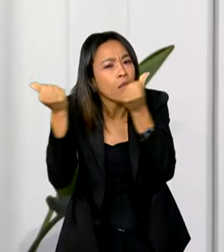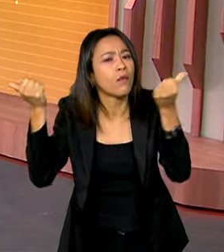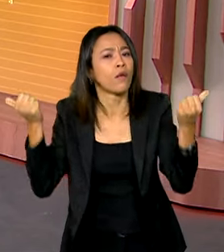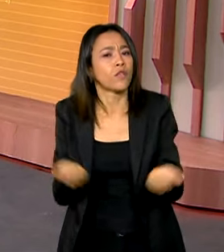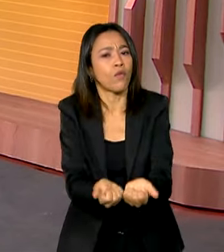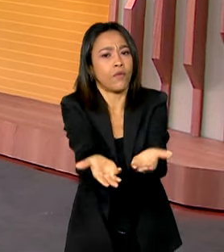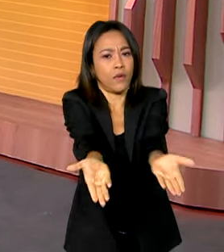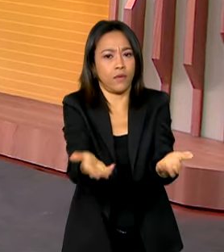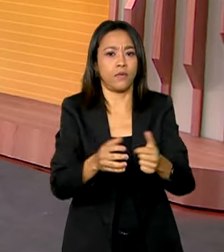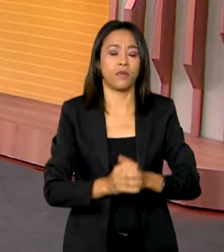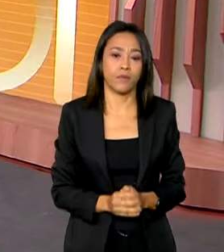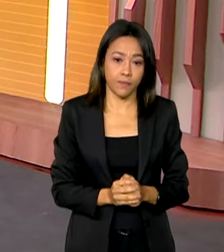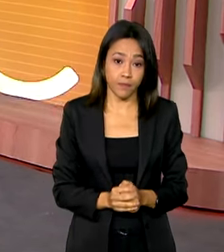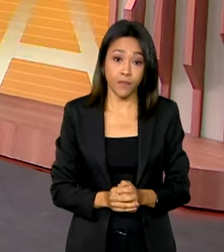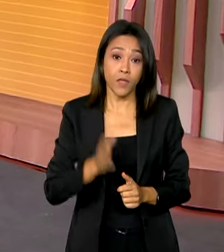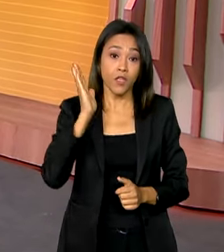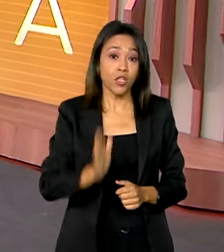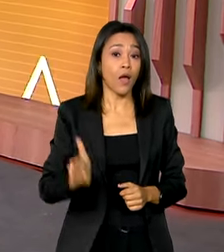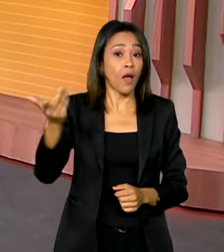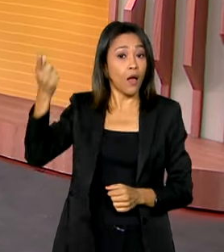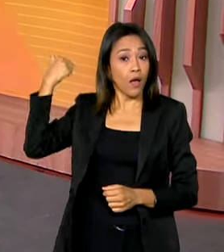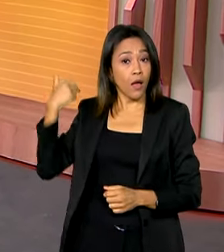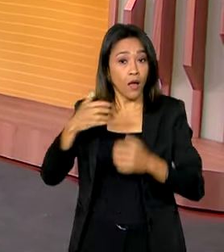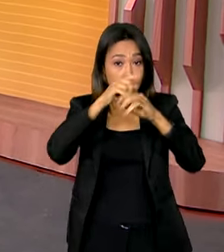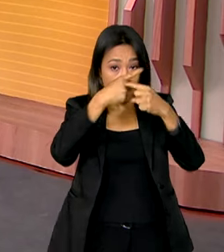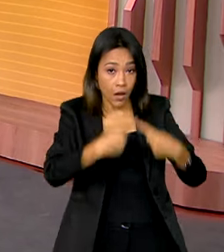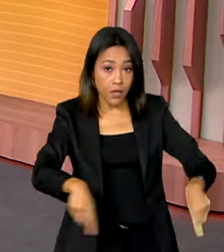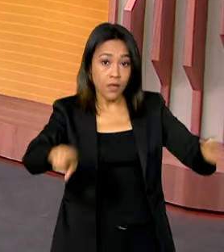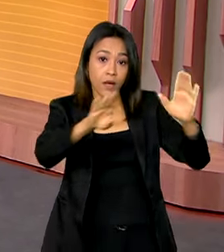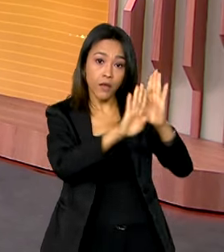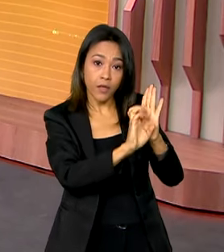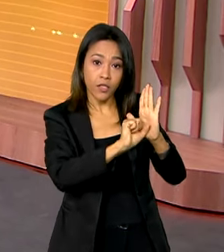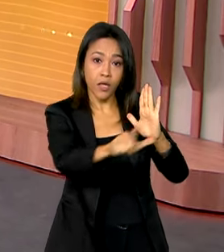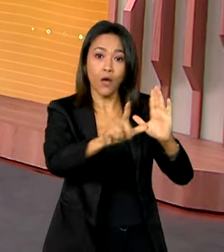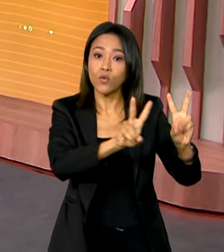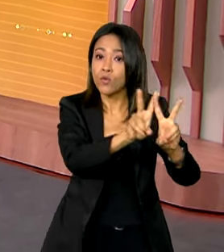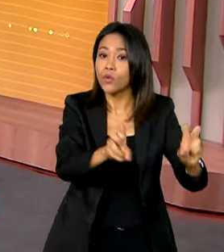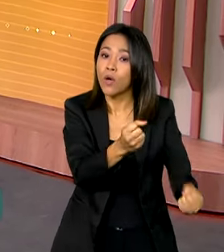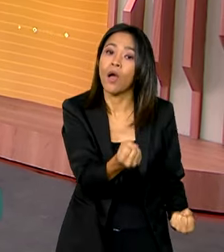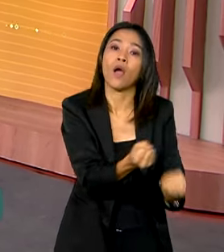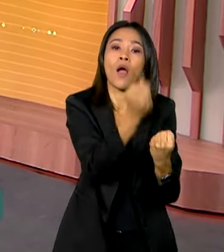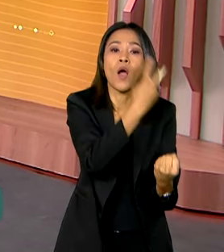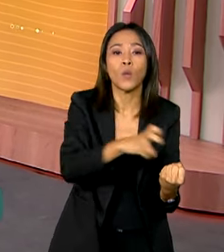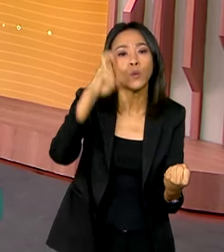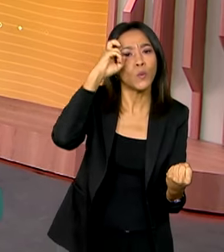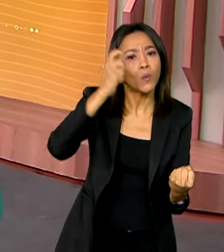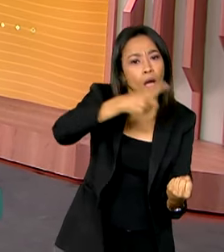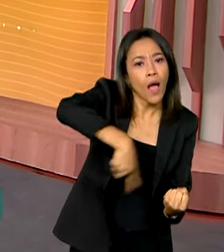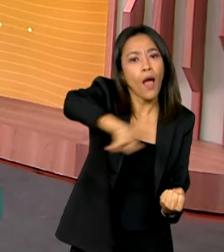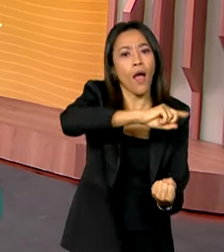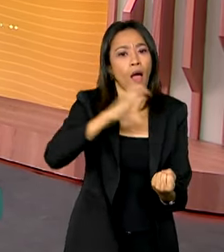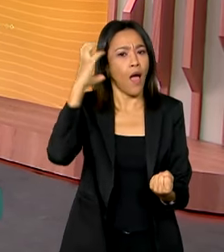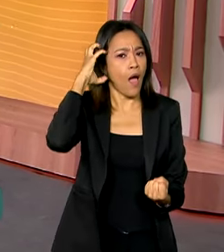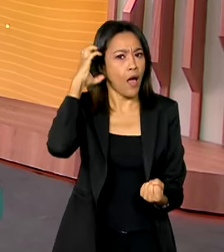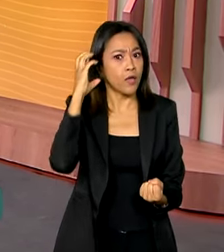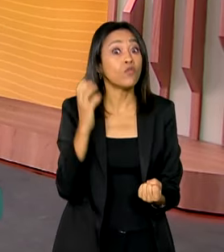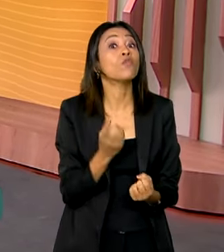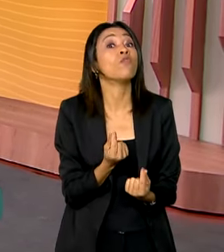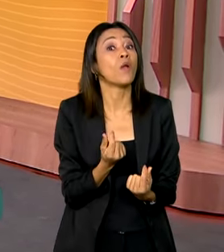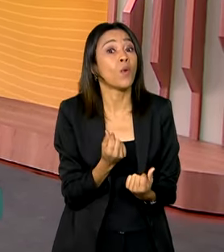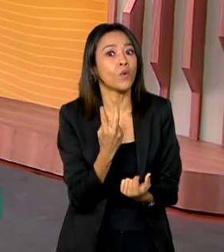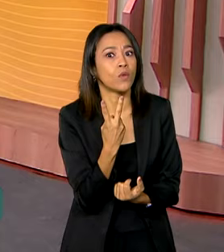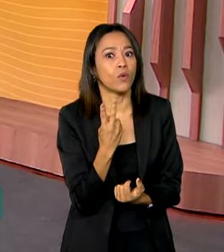serviço. E foi lançado um edital de apoio cultural a rádios comunitárias, num valor aí de 2